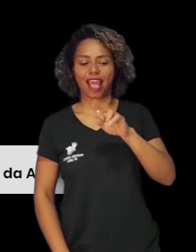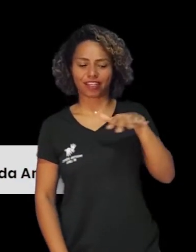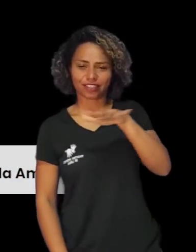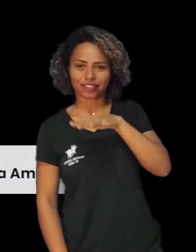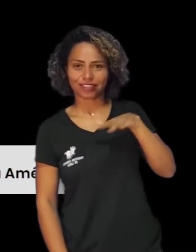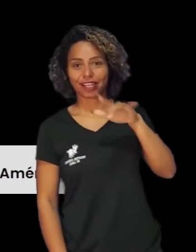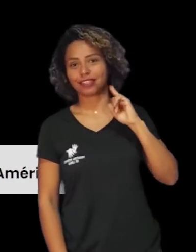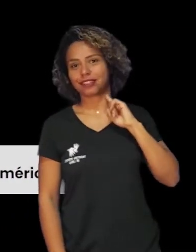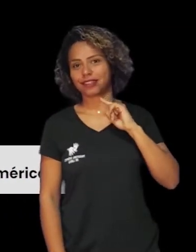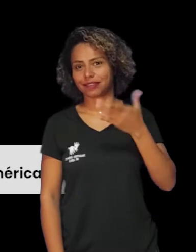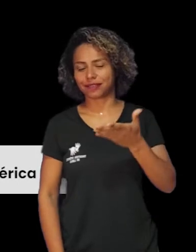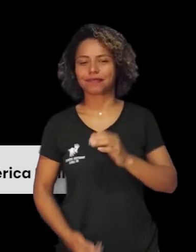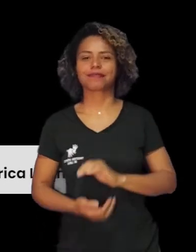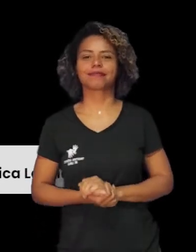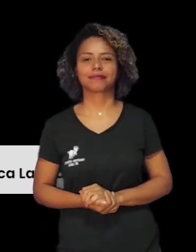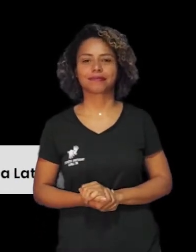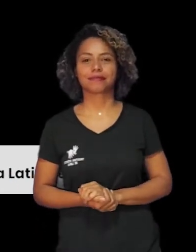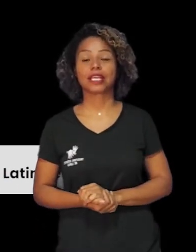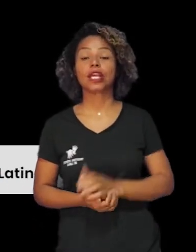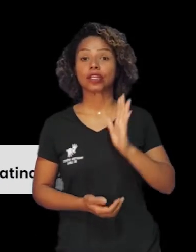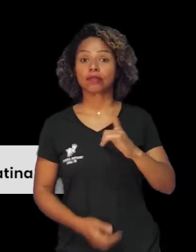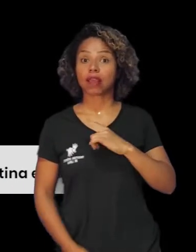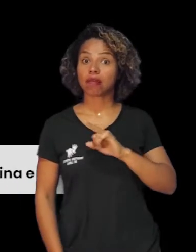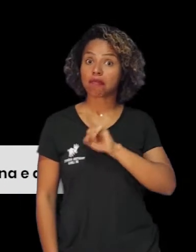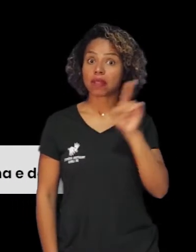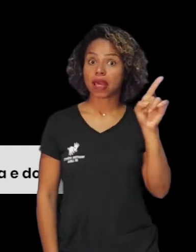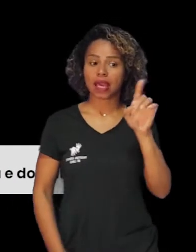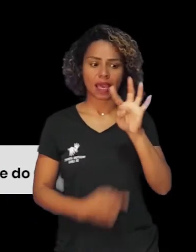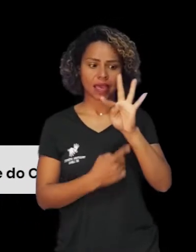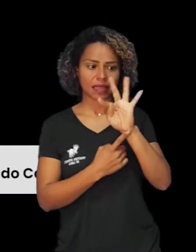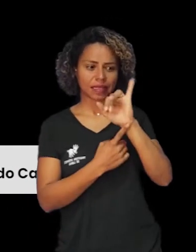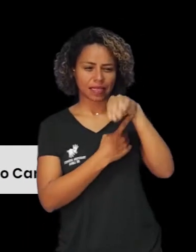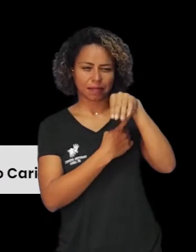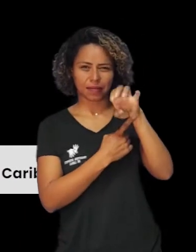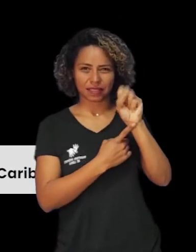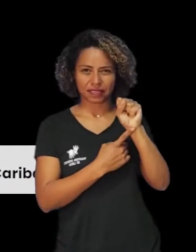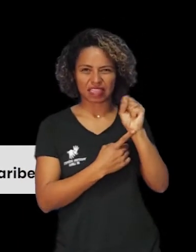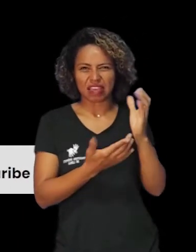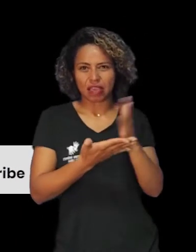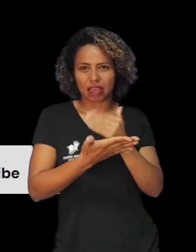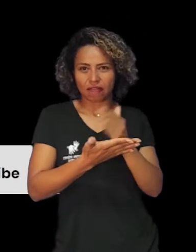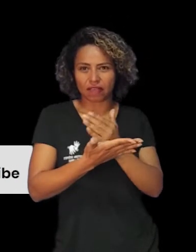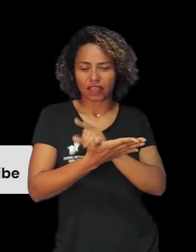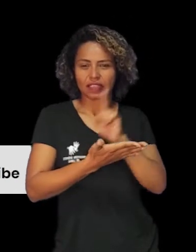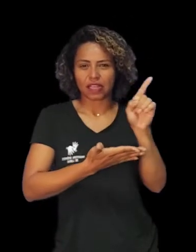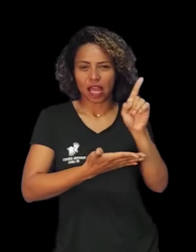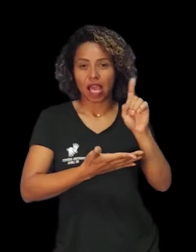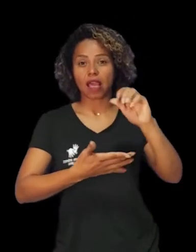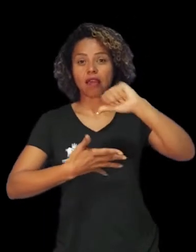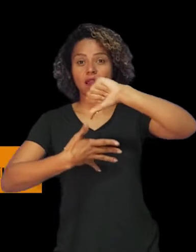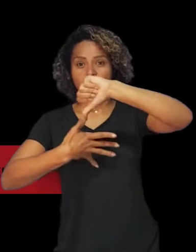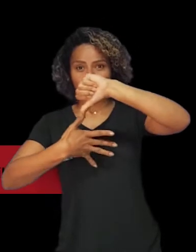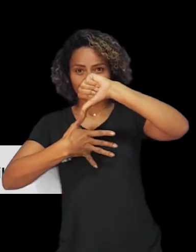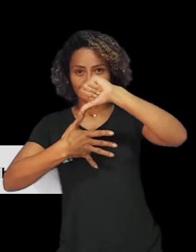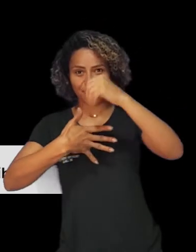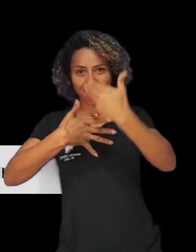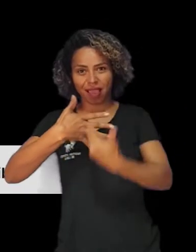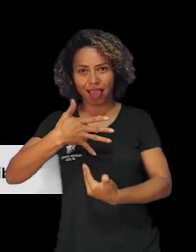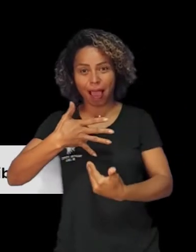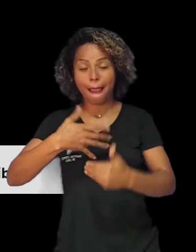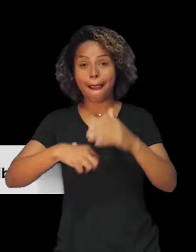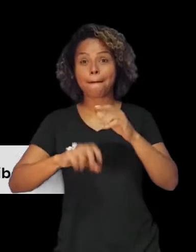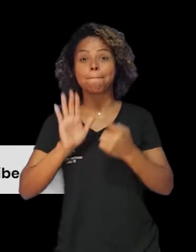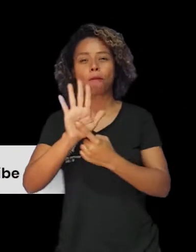pelo segundo ano consecutivo do Times Higher Education Latin American University Rankings, uma lista